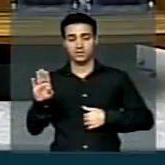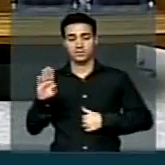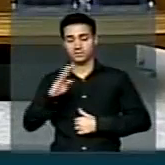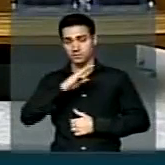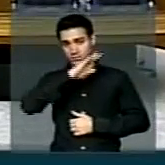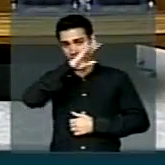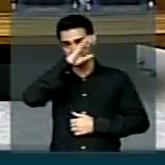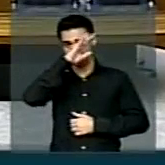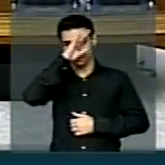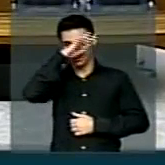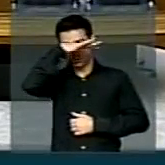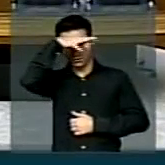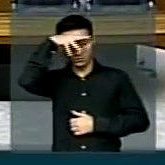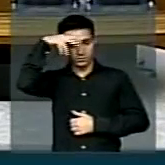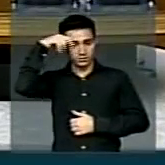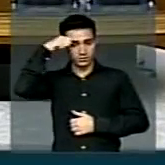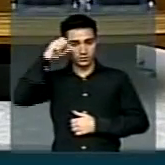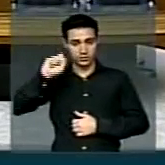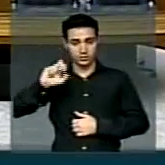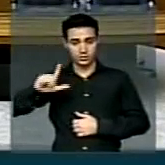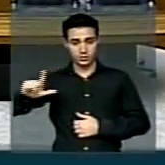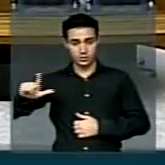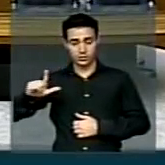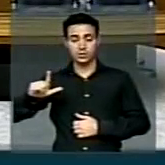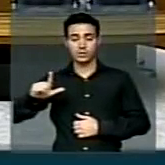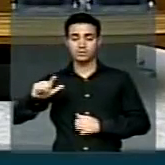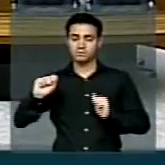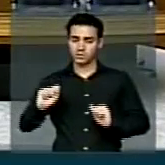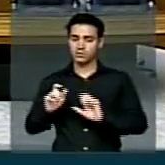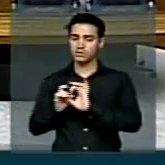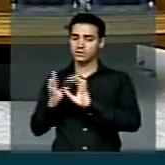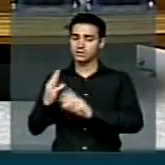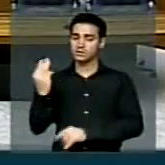Sua Excelência põe três minutos na tribuna.